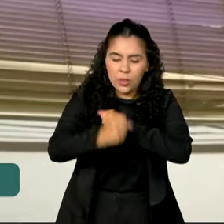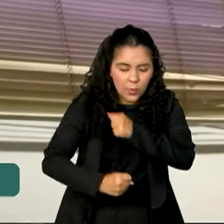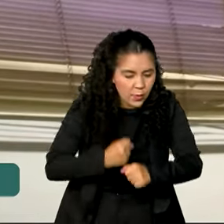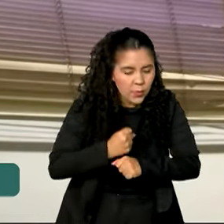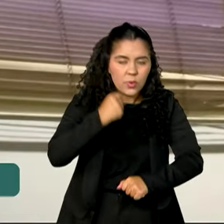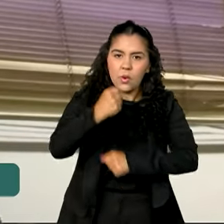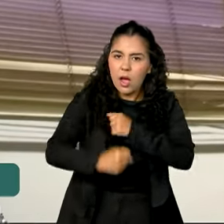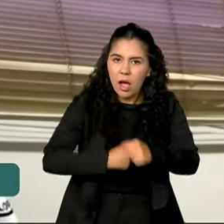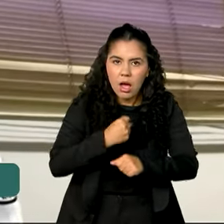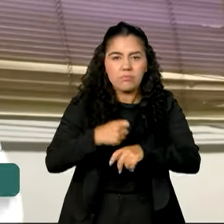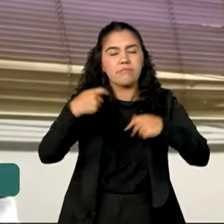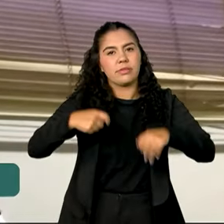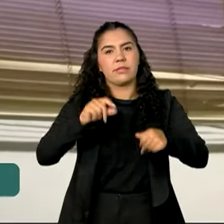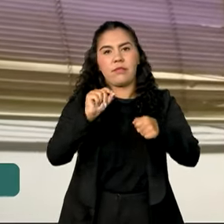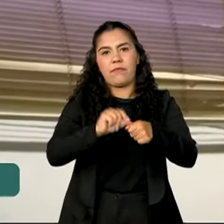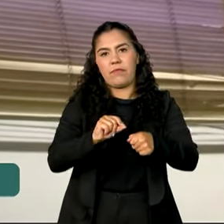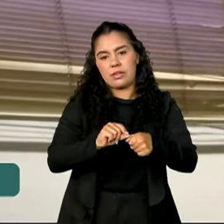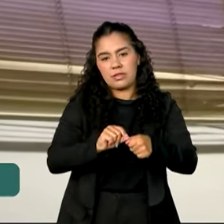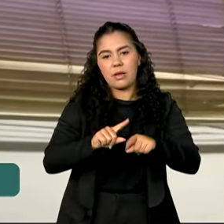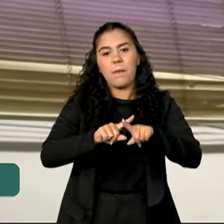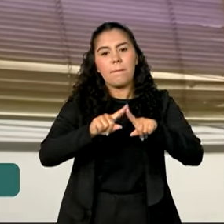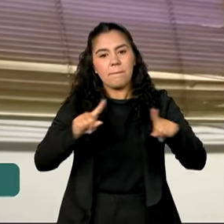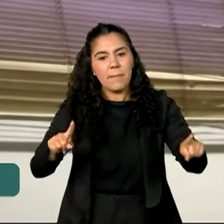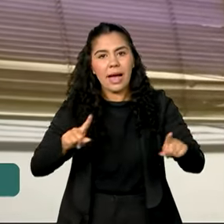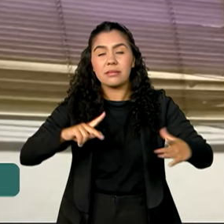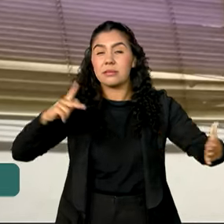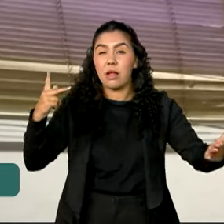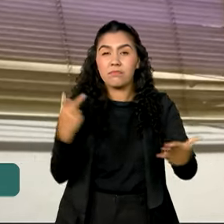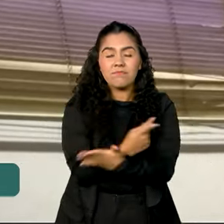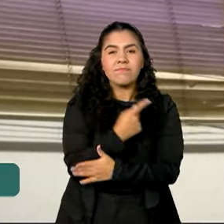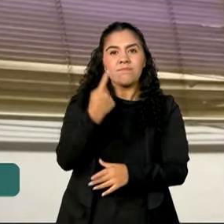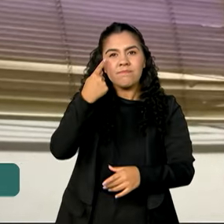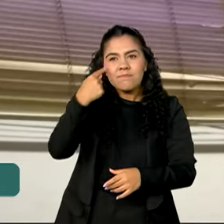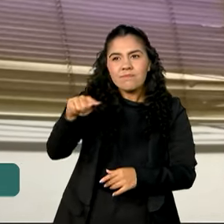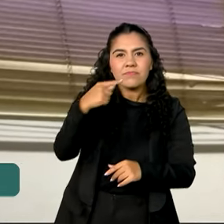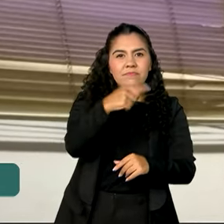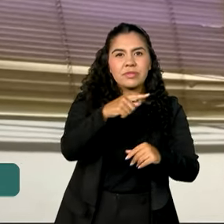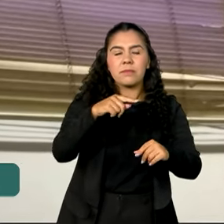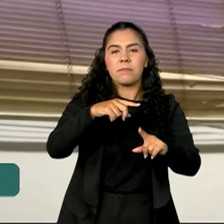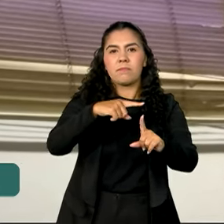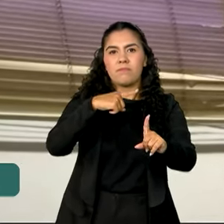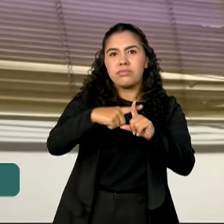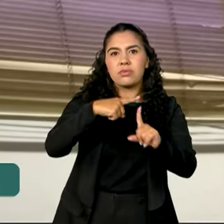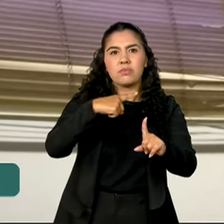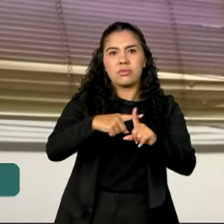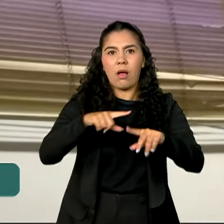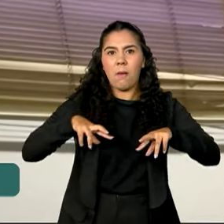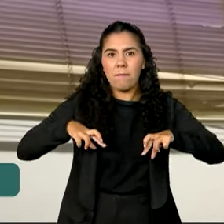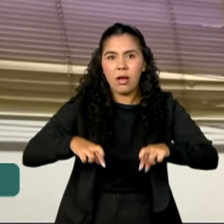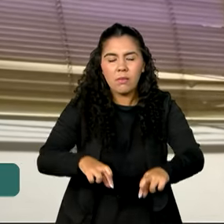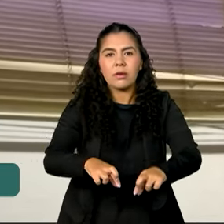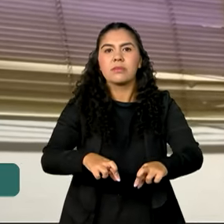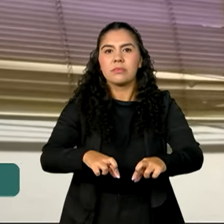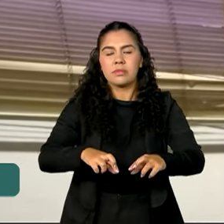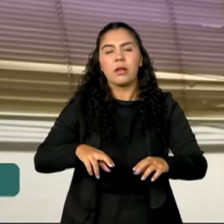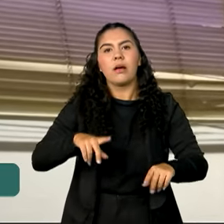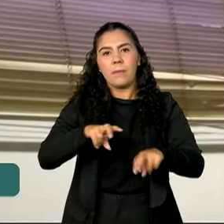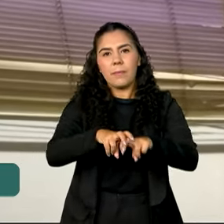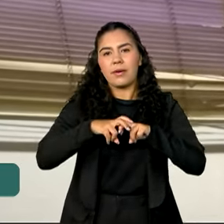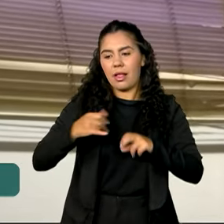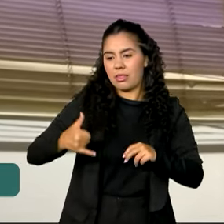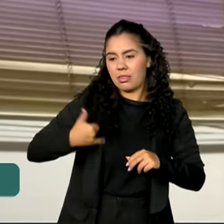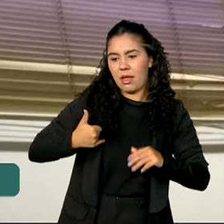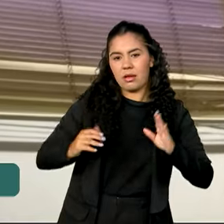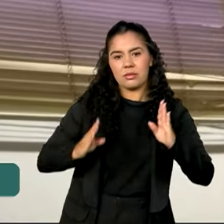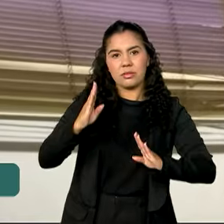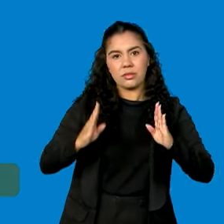azul, né? Mas o que a gente sabe também é que o câncer de próstata está aumentando muito pela questão da faixa etária. O homem está vivendo mais, consequentemente, essa é uma